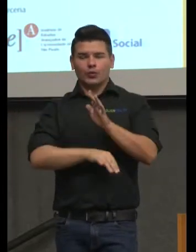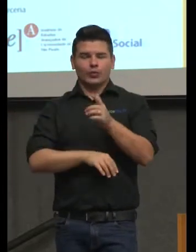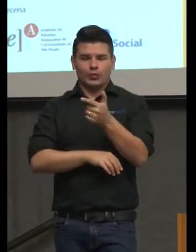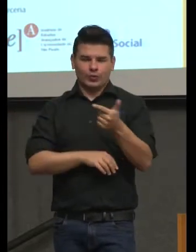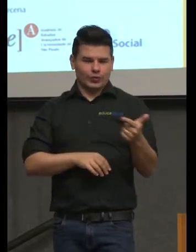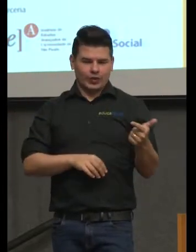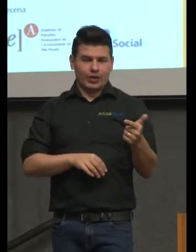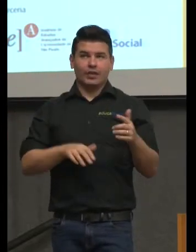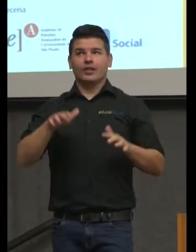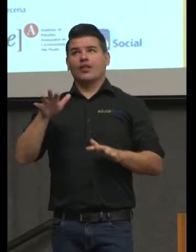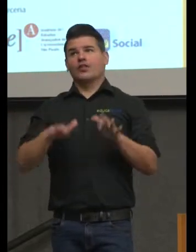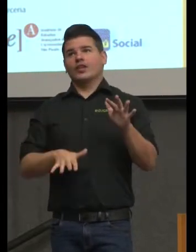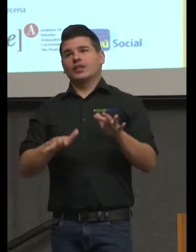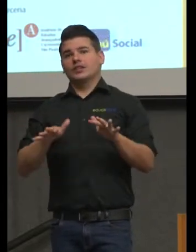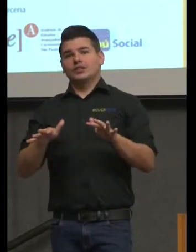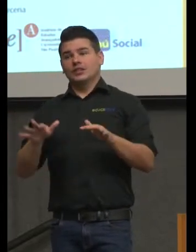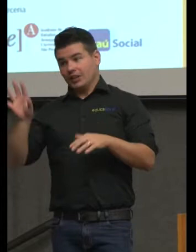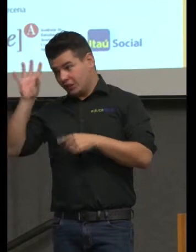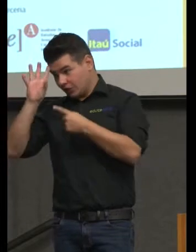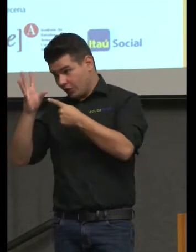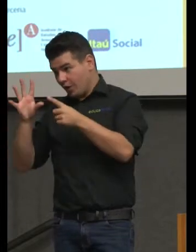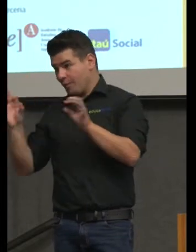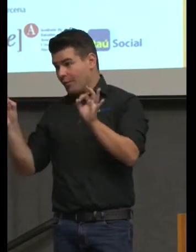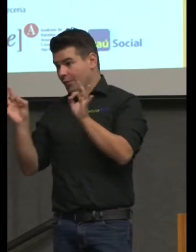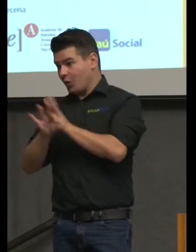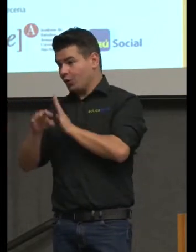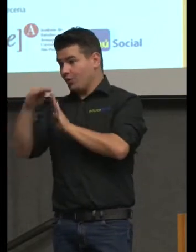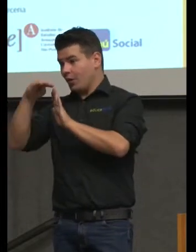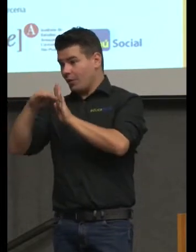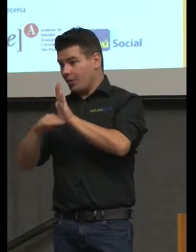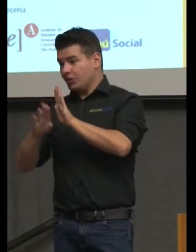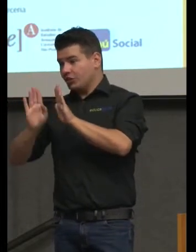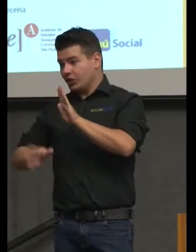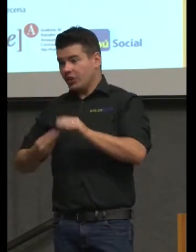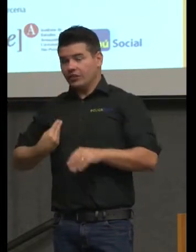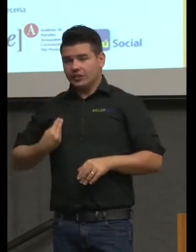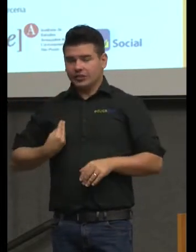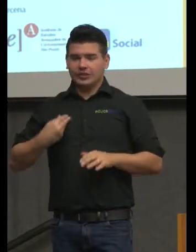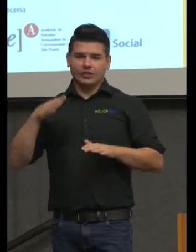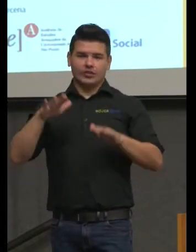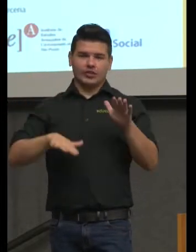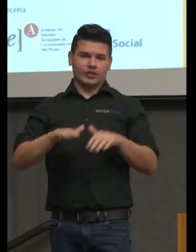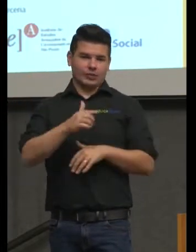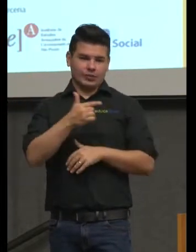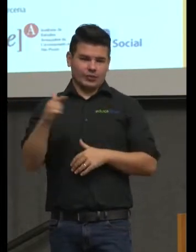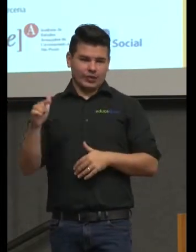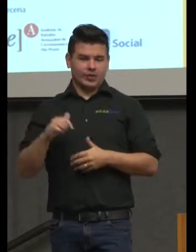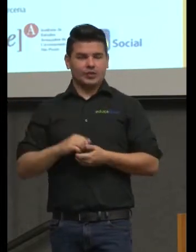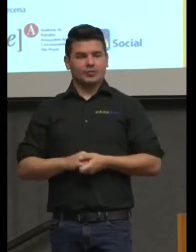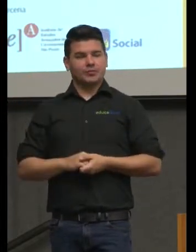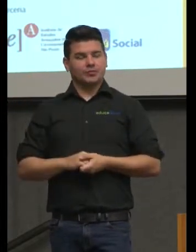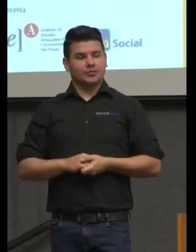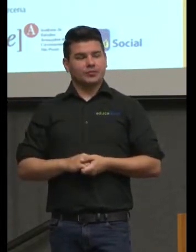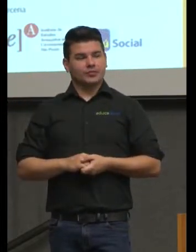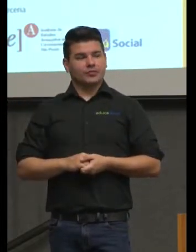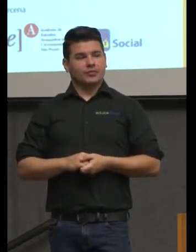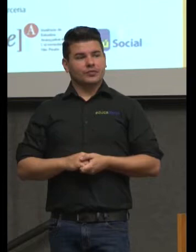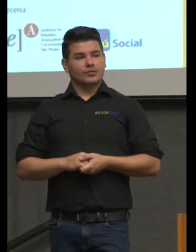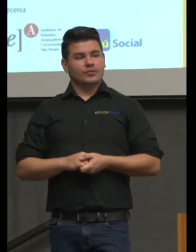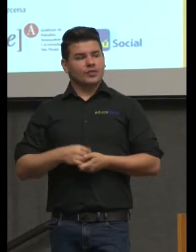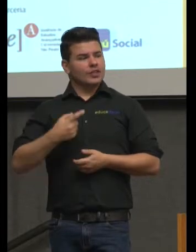fechadas. Então a gente olhar esse